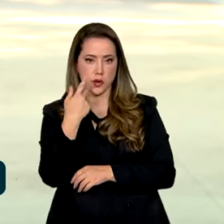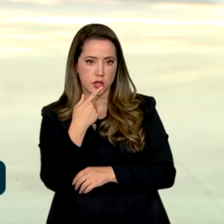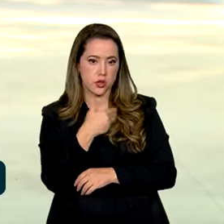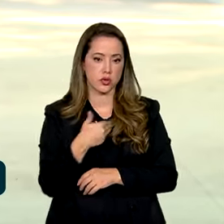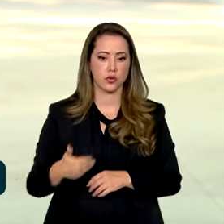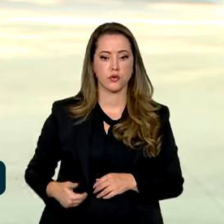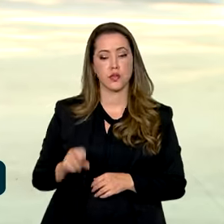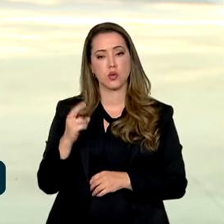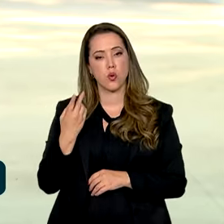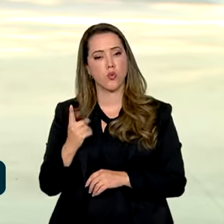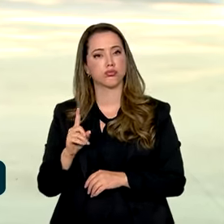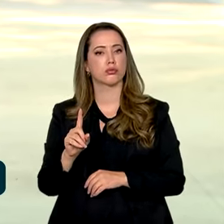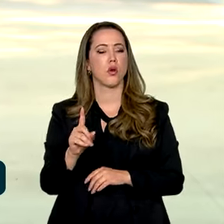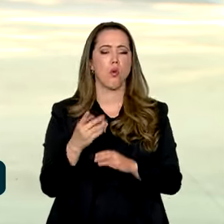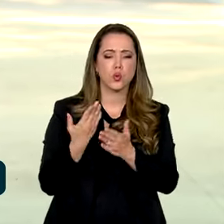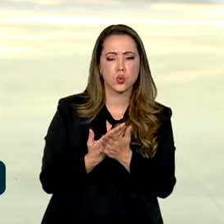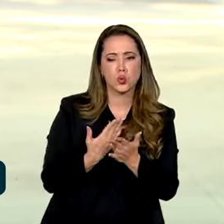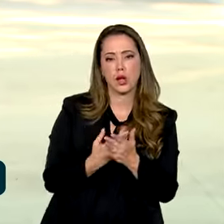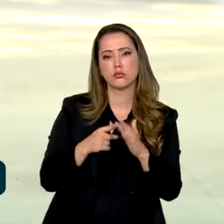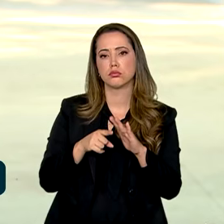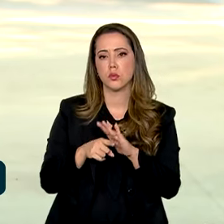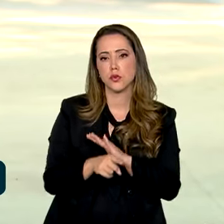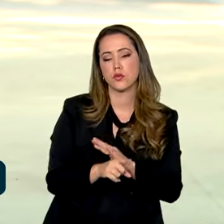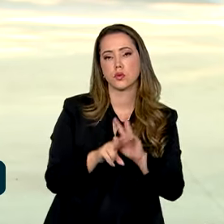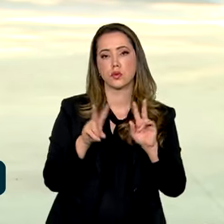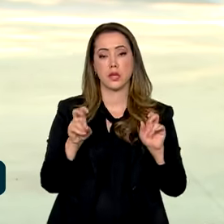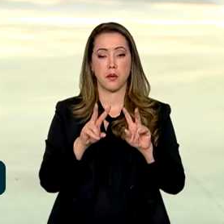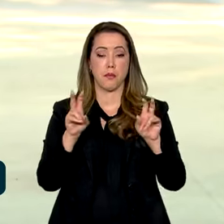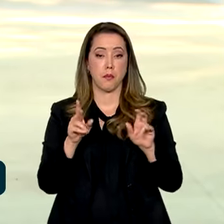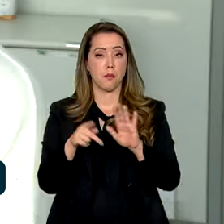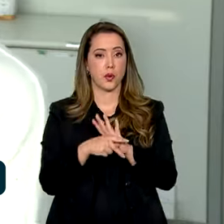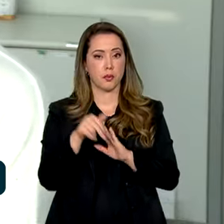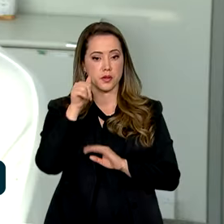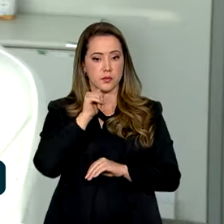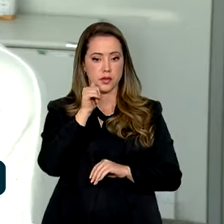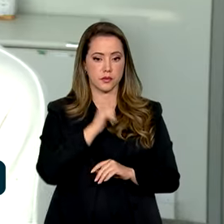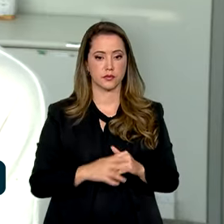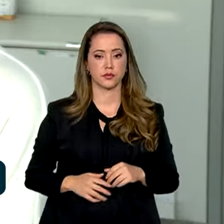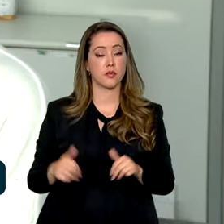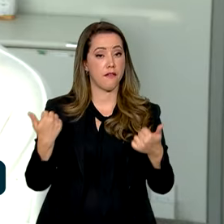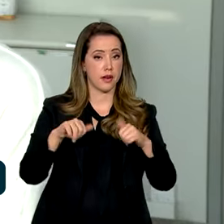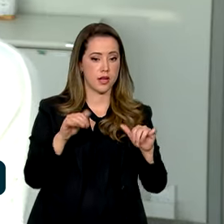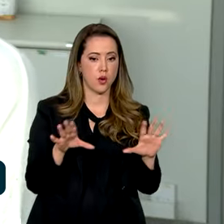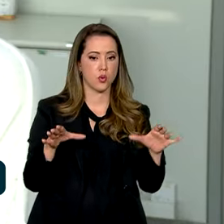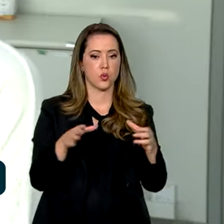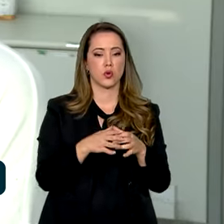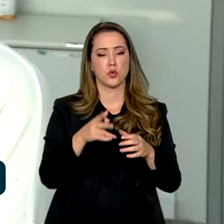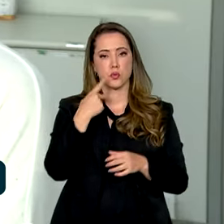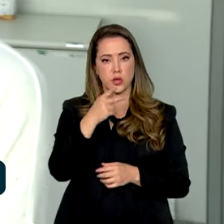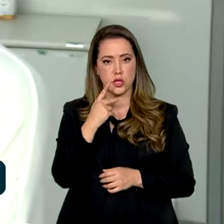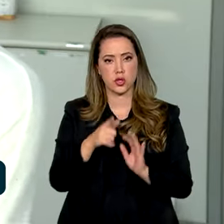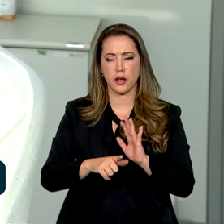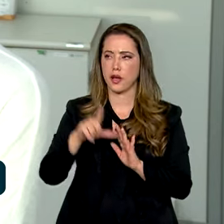pública ou ir mais a fundo em um assunto que envolva as mulheres. Avaliar o ciclo da política a partir do dado que